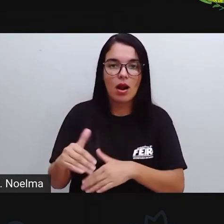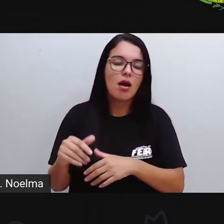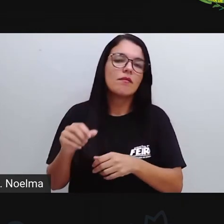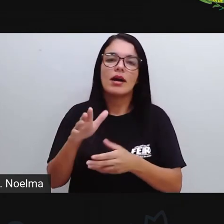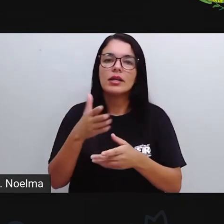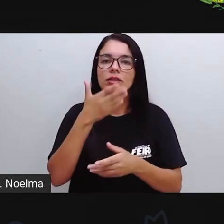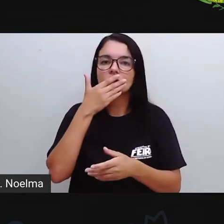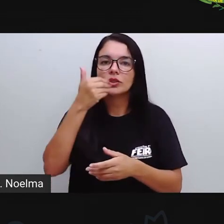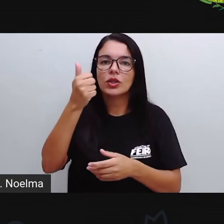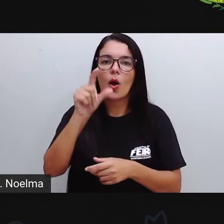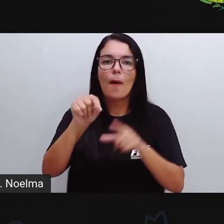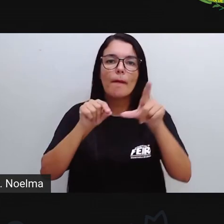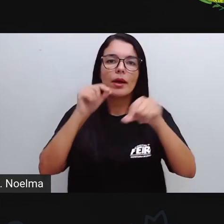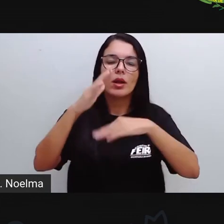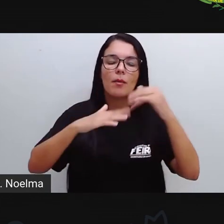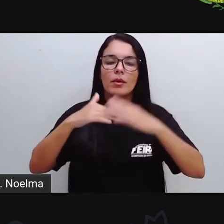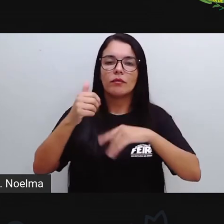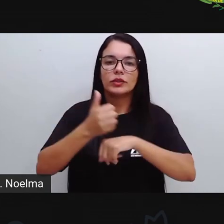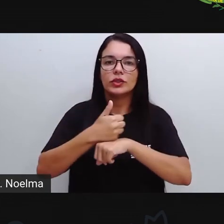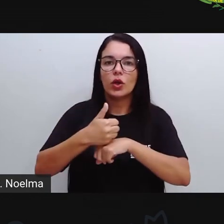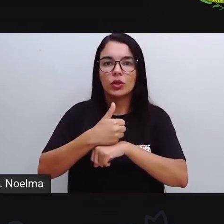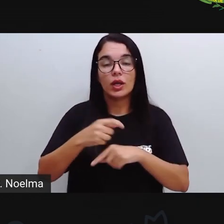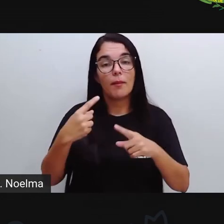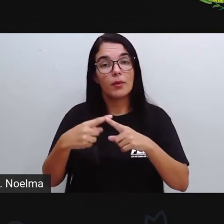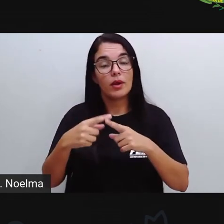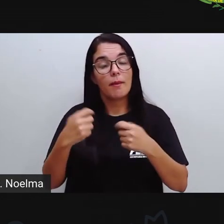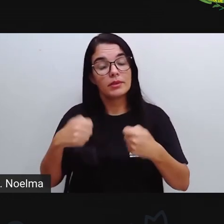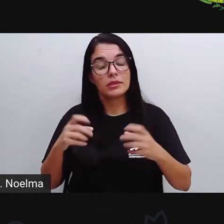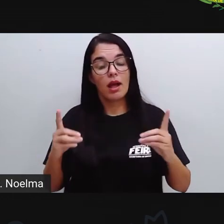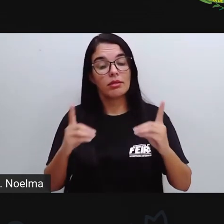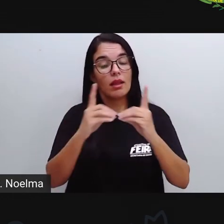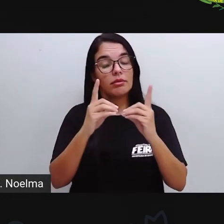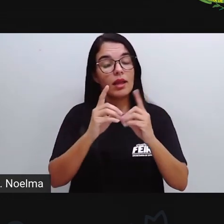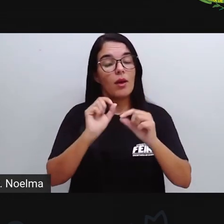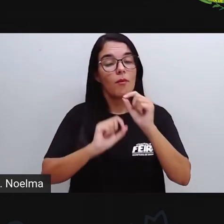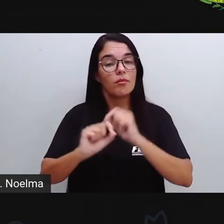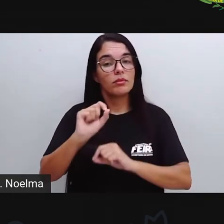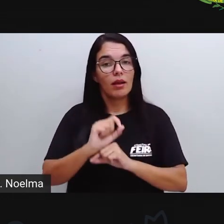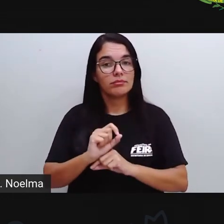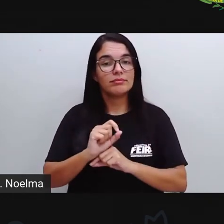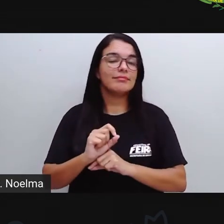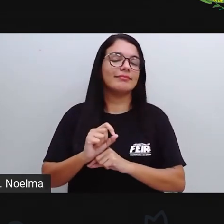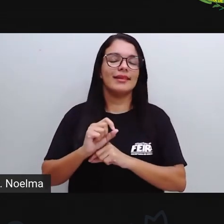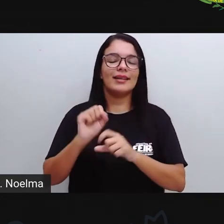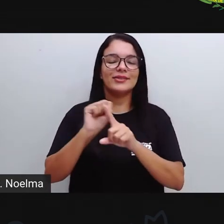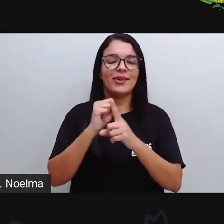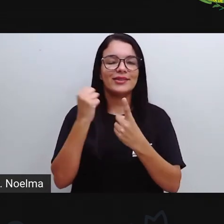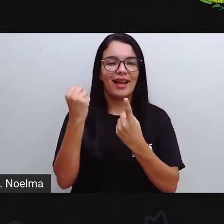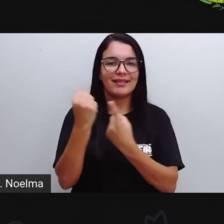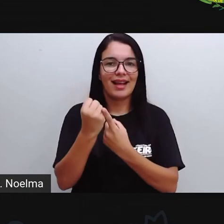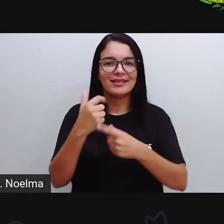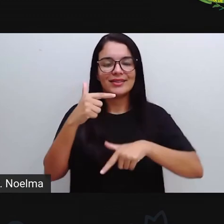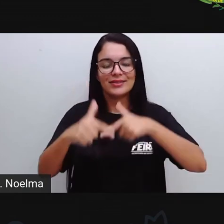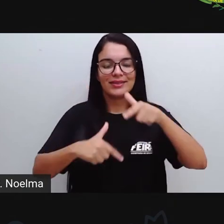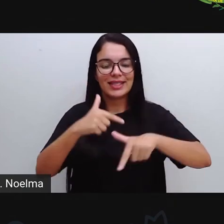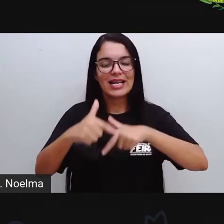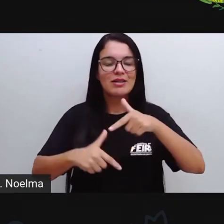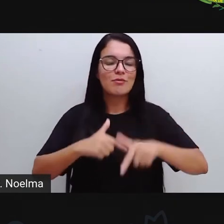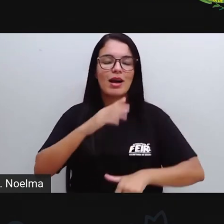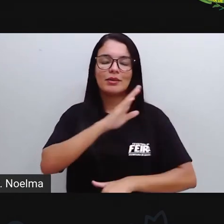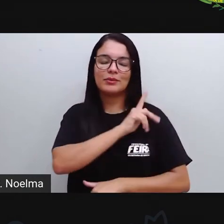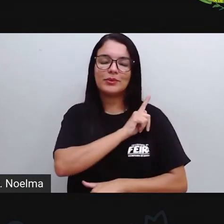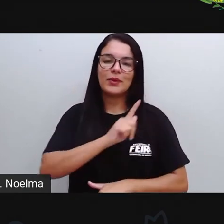Os melhores Profissionais Para que possam Atender A nossa Sociedade Através aí Desses serviços Que são Prestados